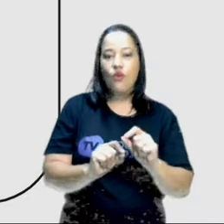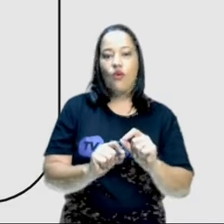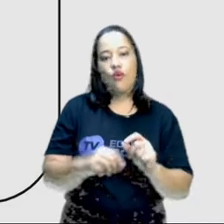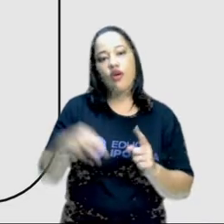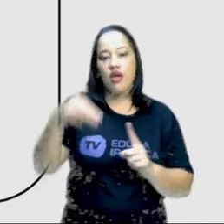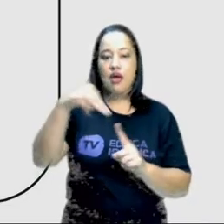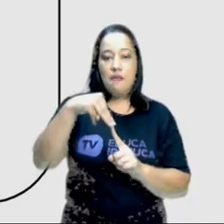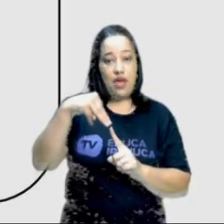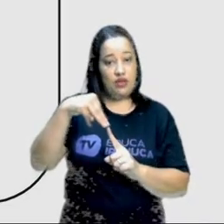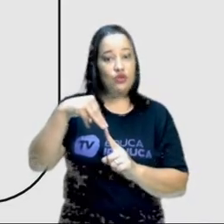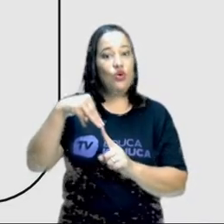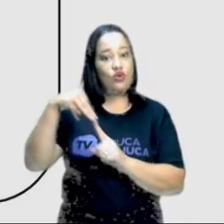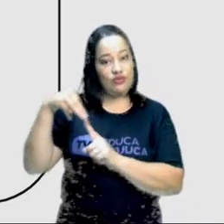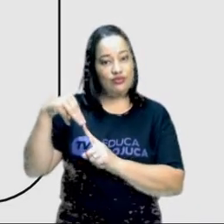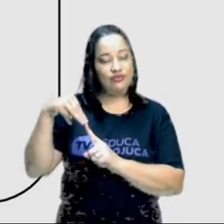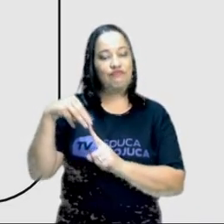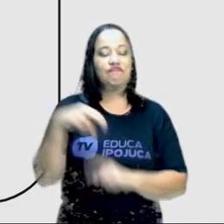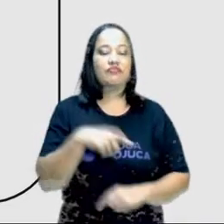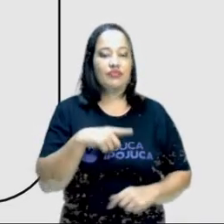bastante usado na televisão.